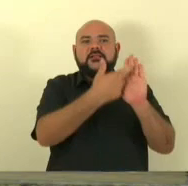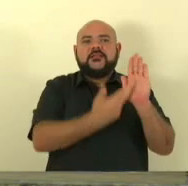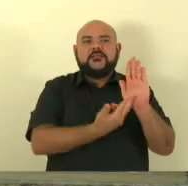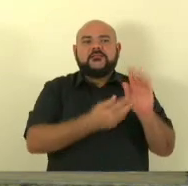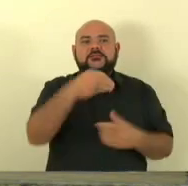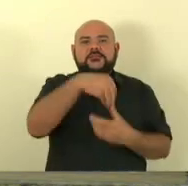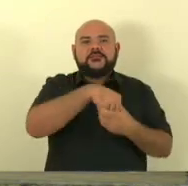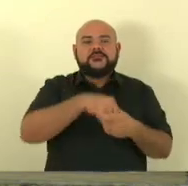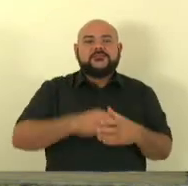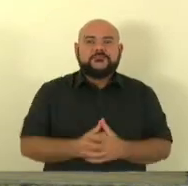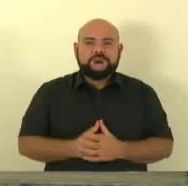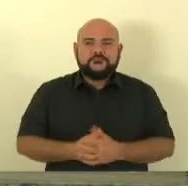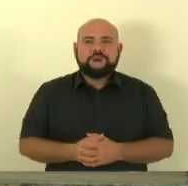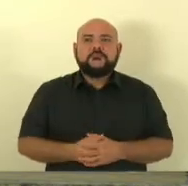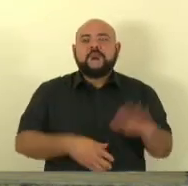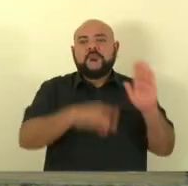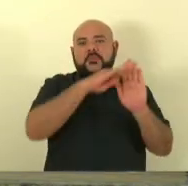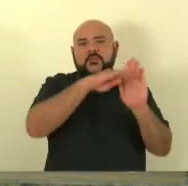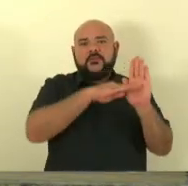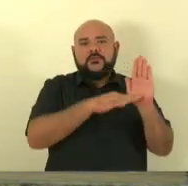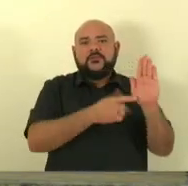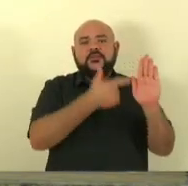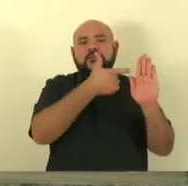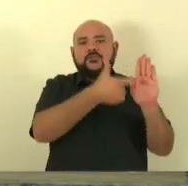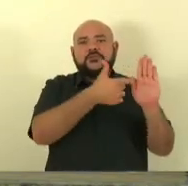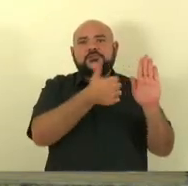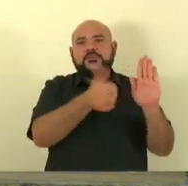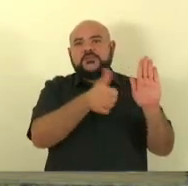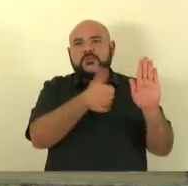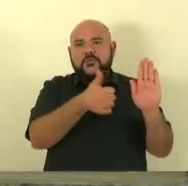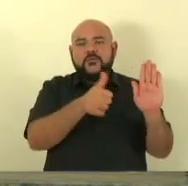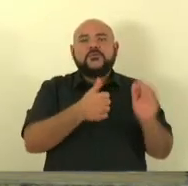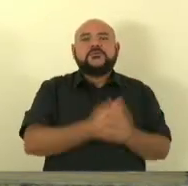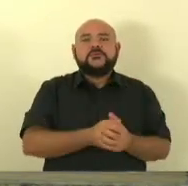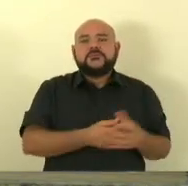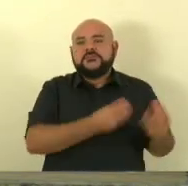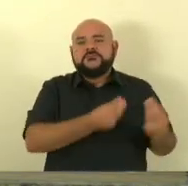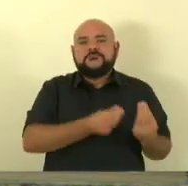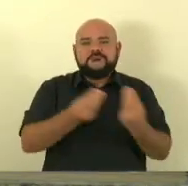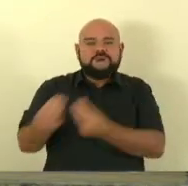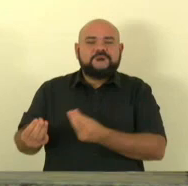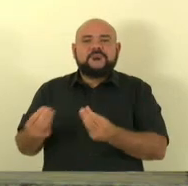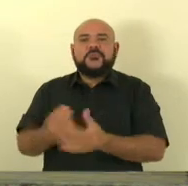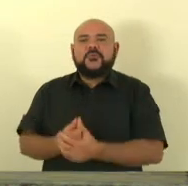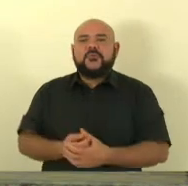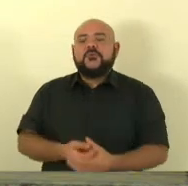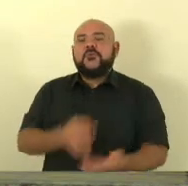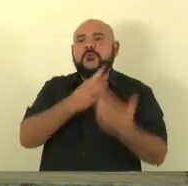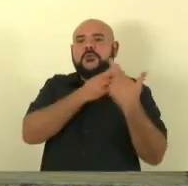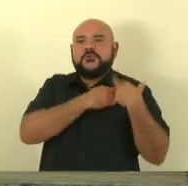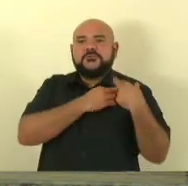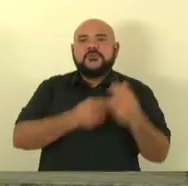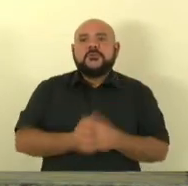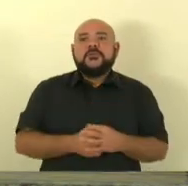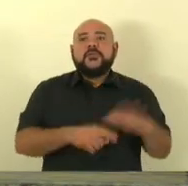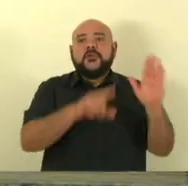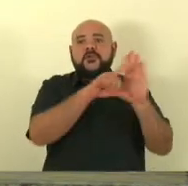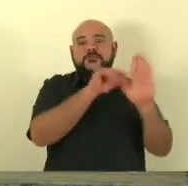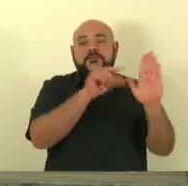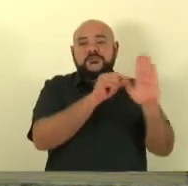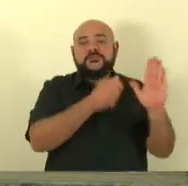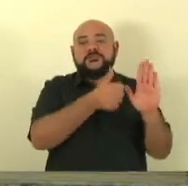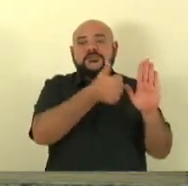O despacho para os itens 2 e 11 é, devolva-se ao autor com base no artigo 143,